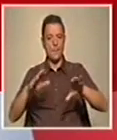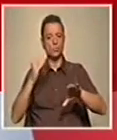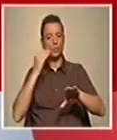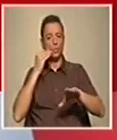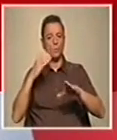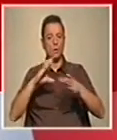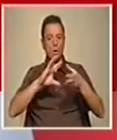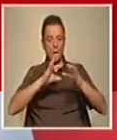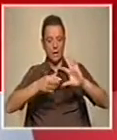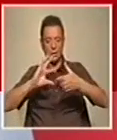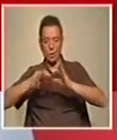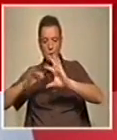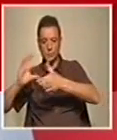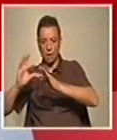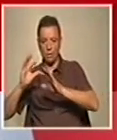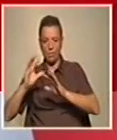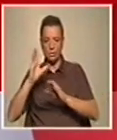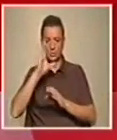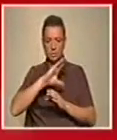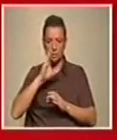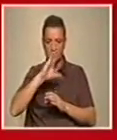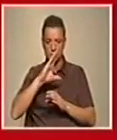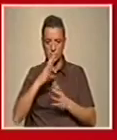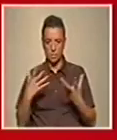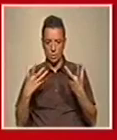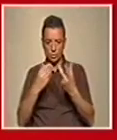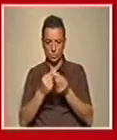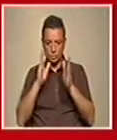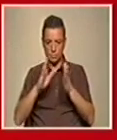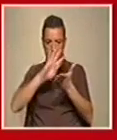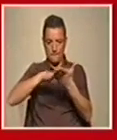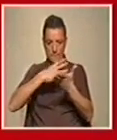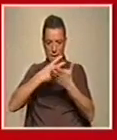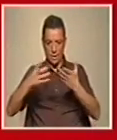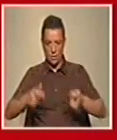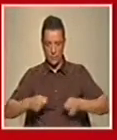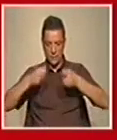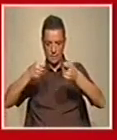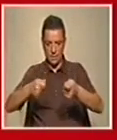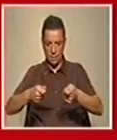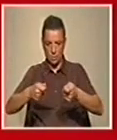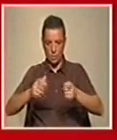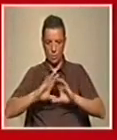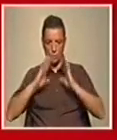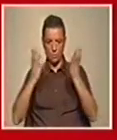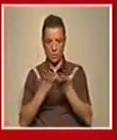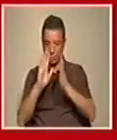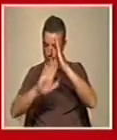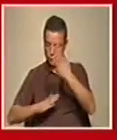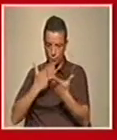Como é que vão trabalhar? Se já há uma ideia de como é que vão fazer isso? uma comissão conjunta que já está a estudar o plano de investimentos comuns que vamos propor.